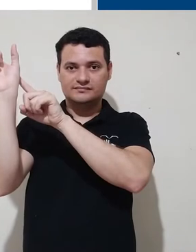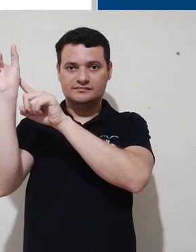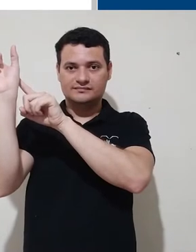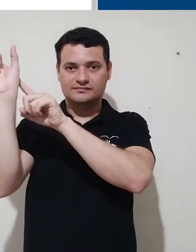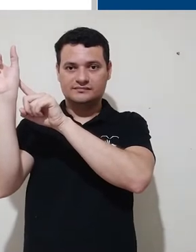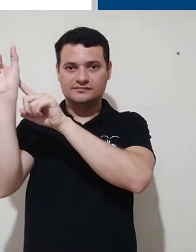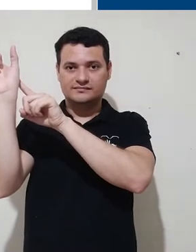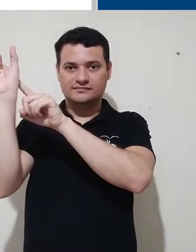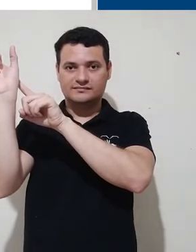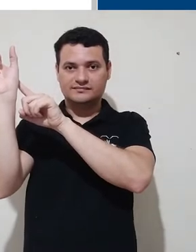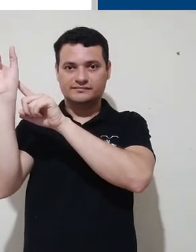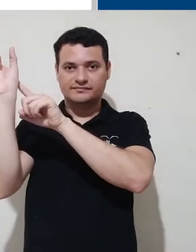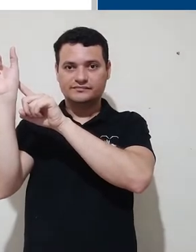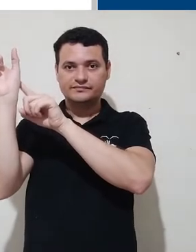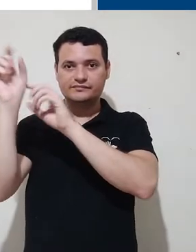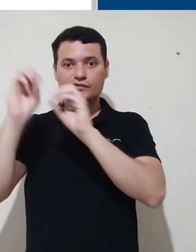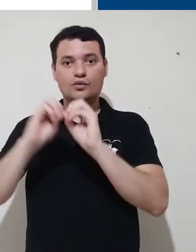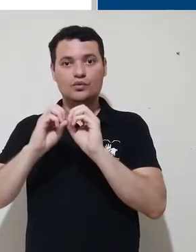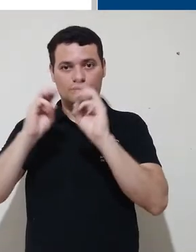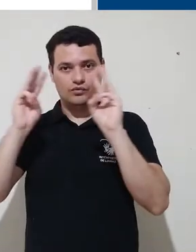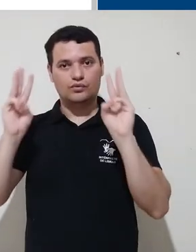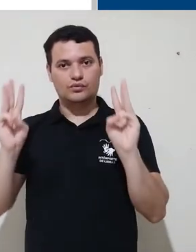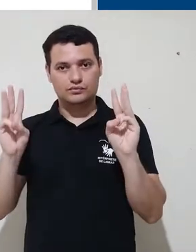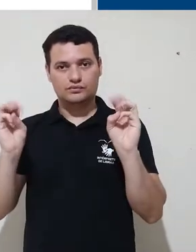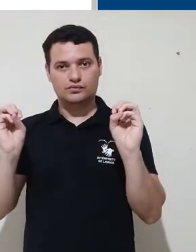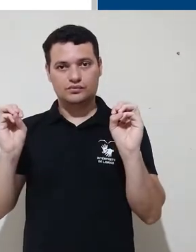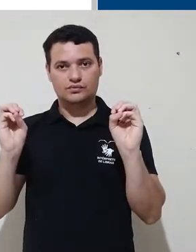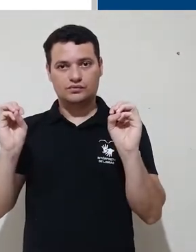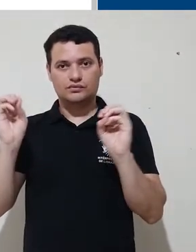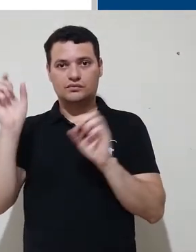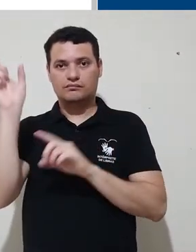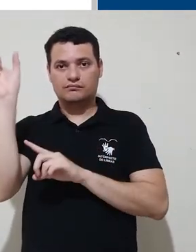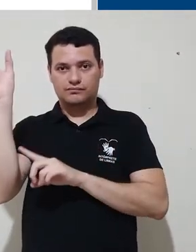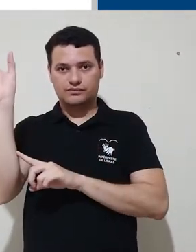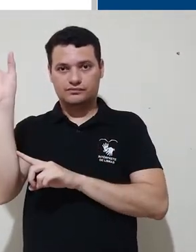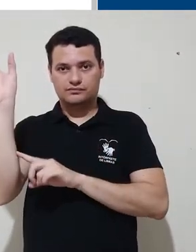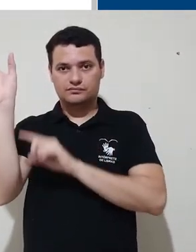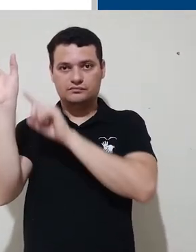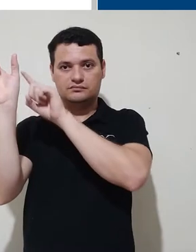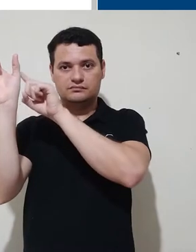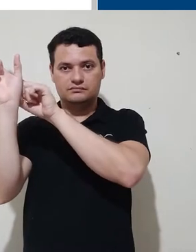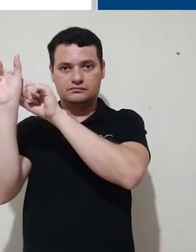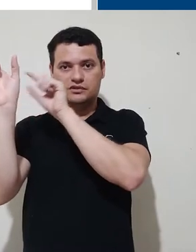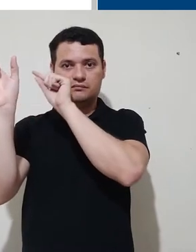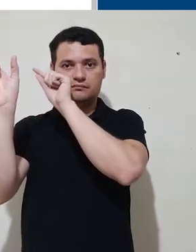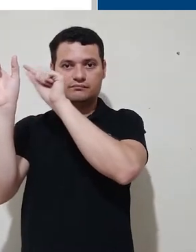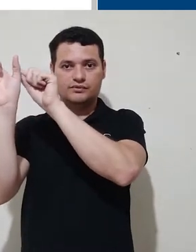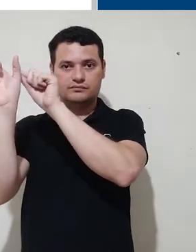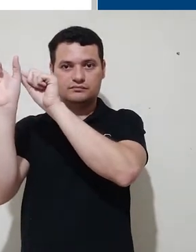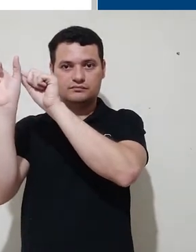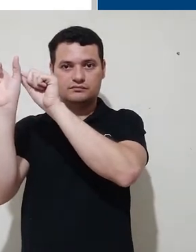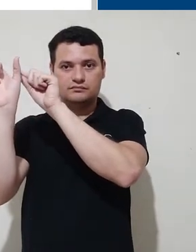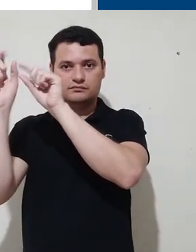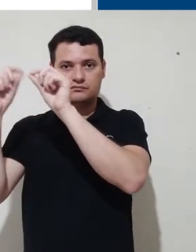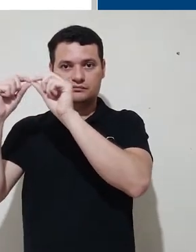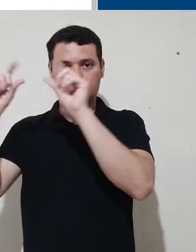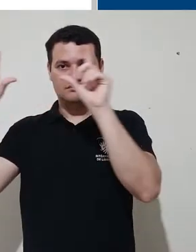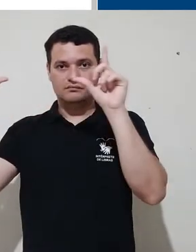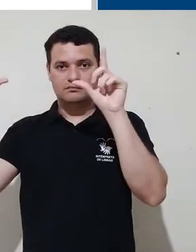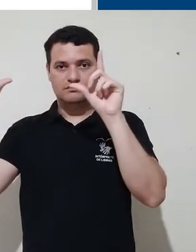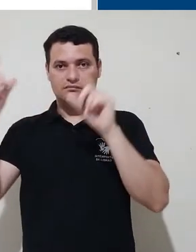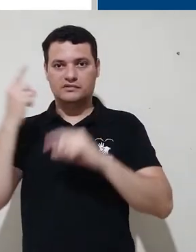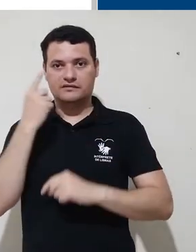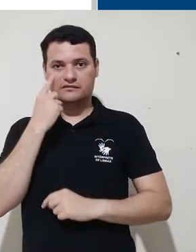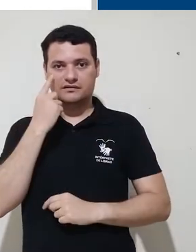sua plataforma Moodle, quando você já estiver entrado com as suas credenciais. Você vai